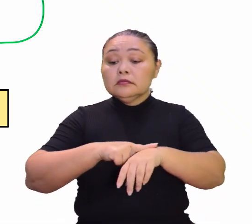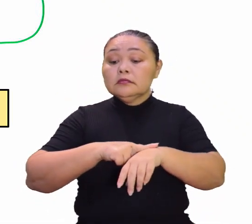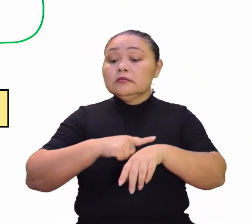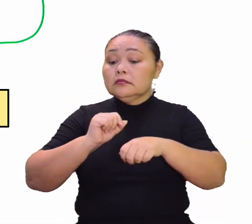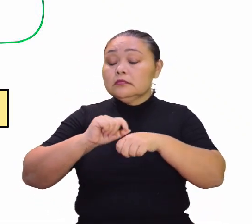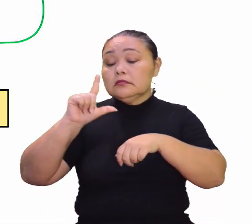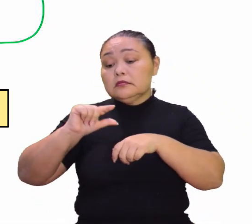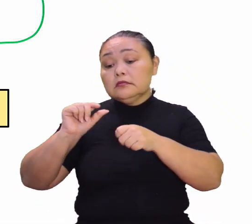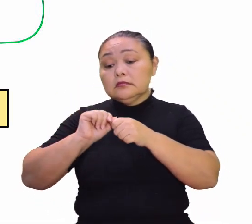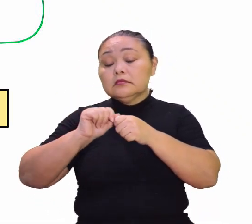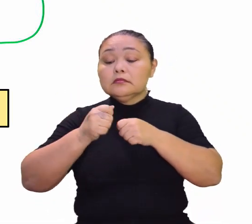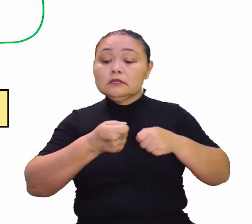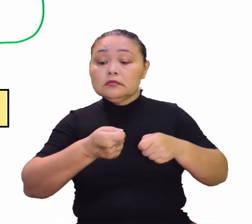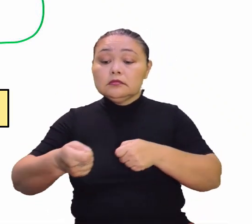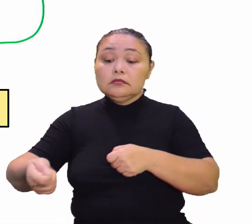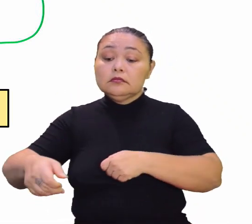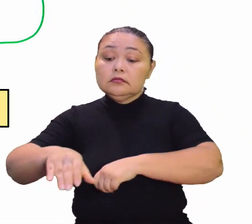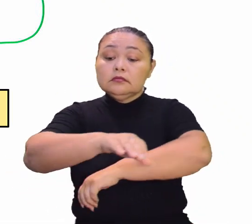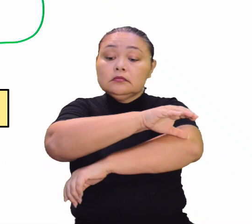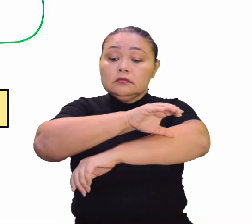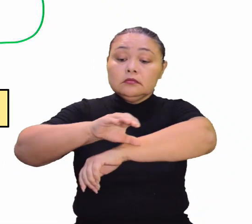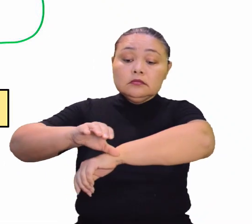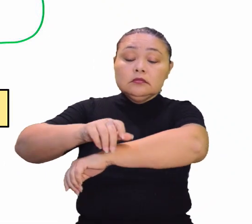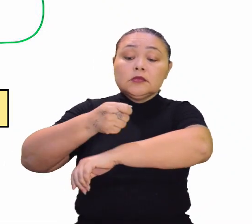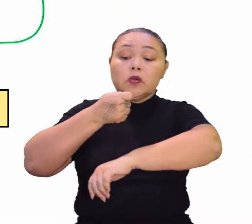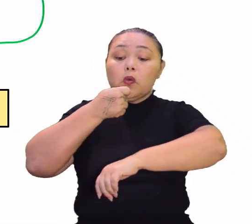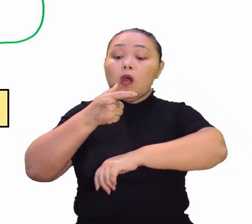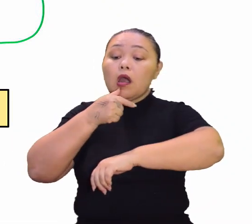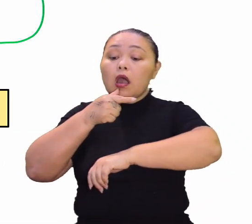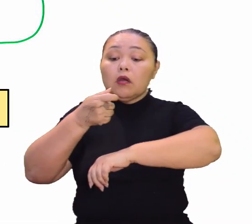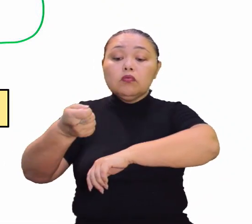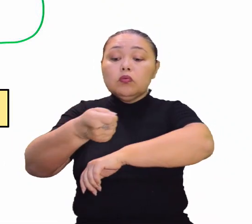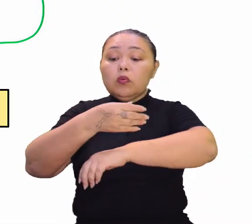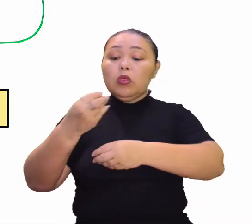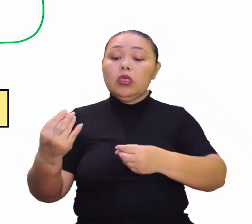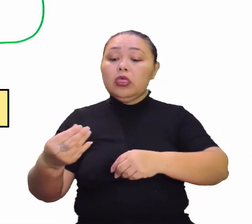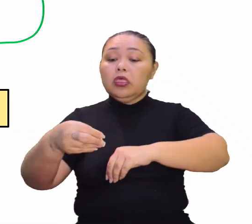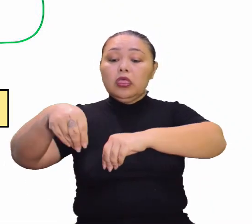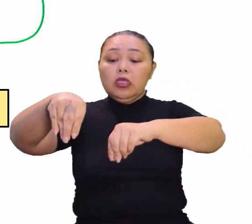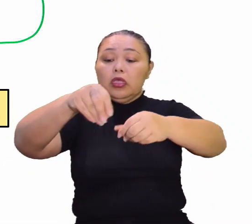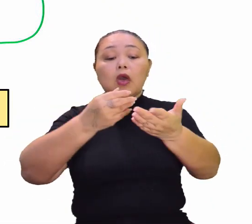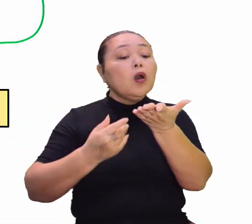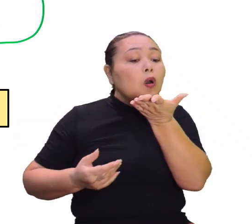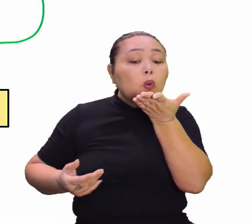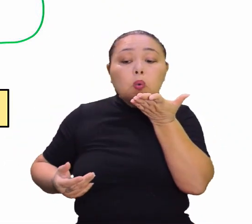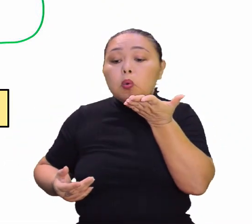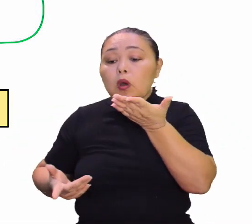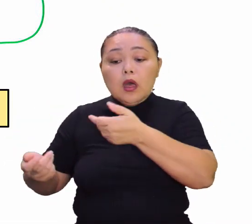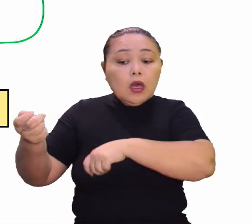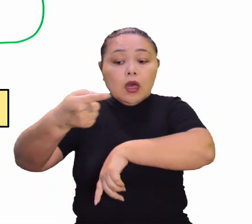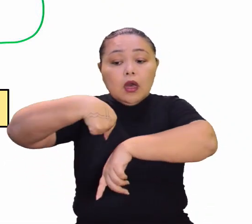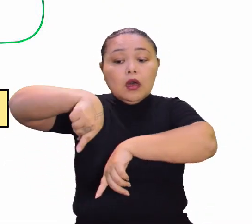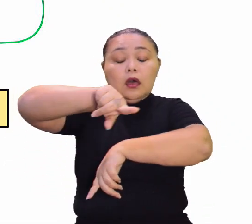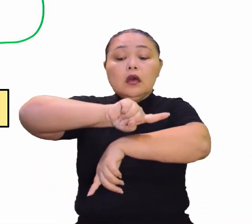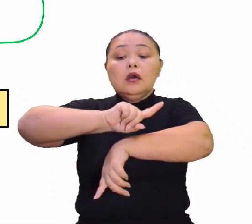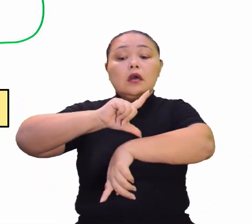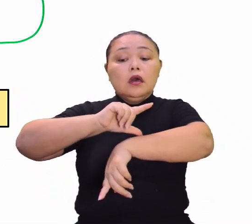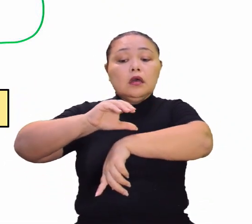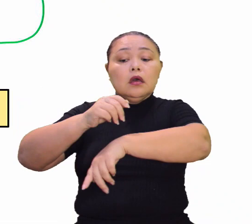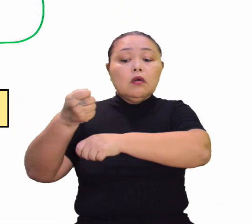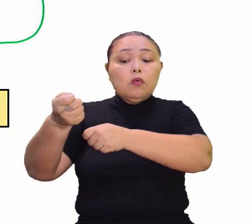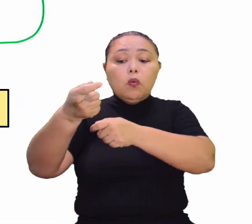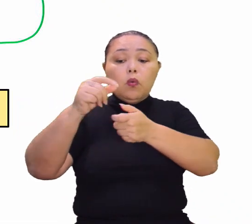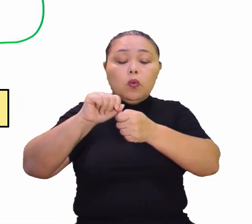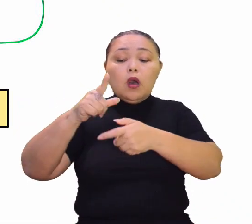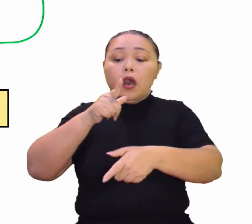economizar água, eu estou molhando a calçada, rua da minha casa, porque está tendo muita poeira, por exemplo. Então, a consciência é